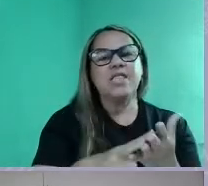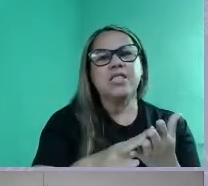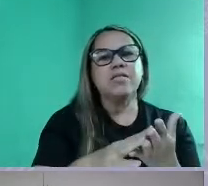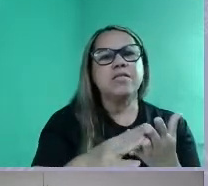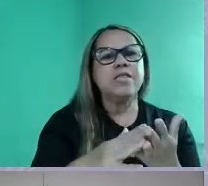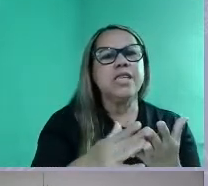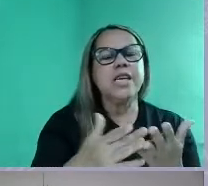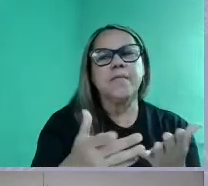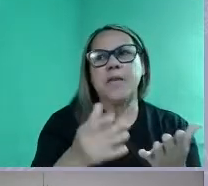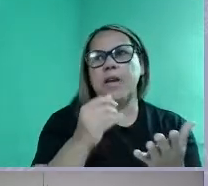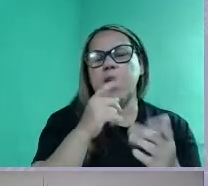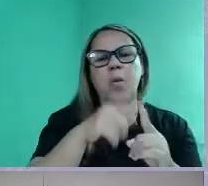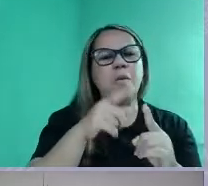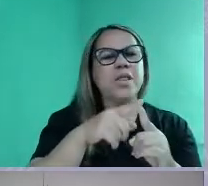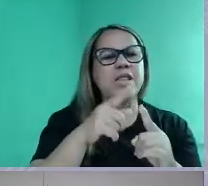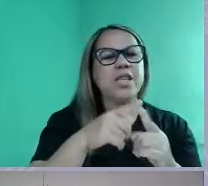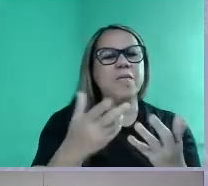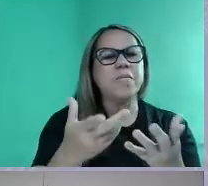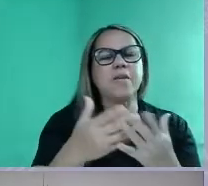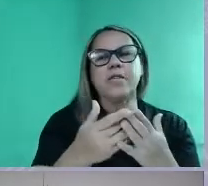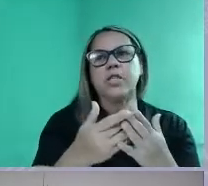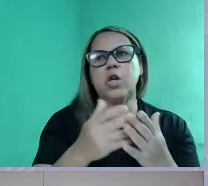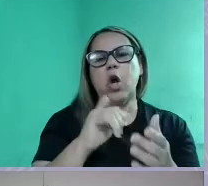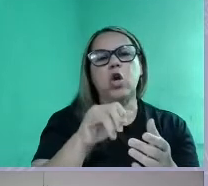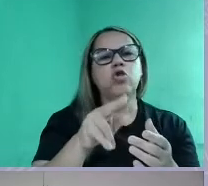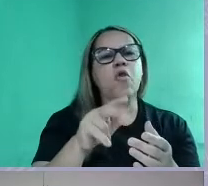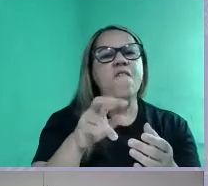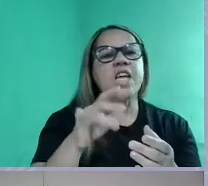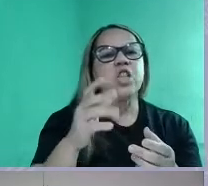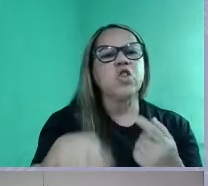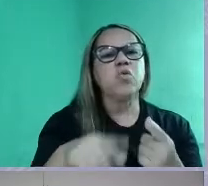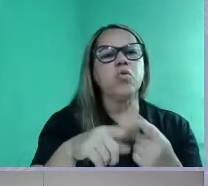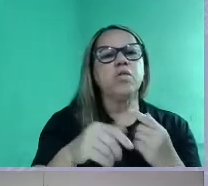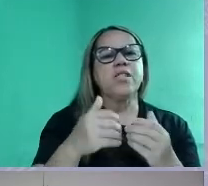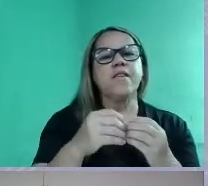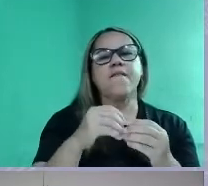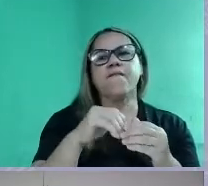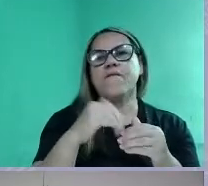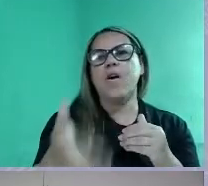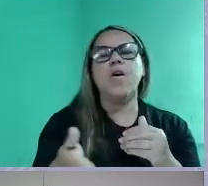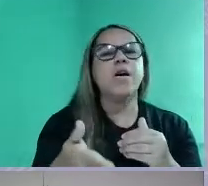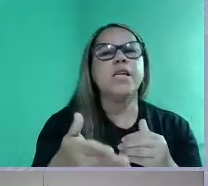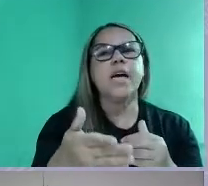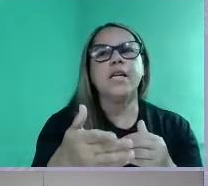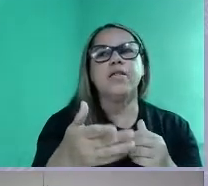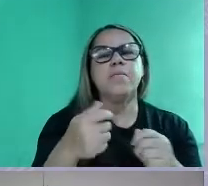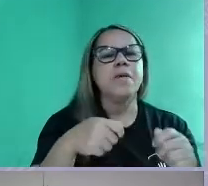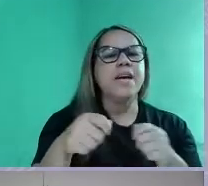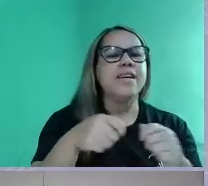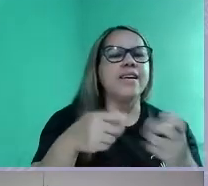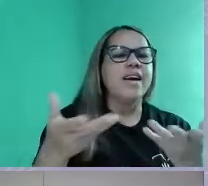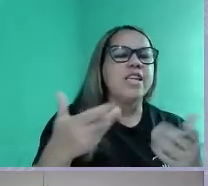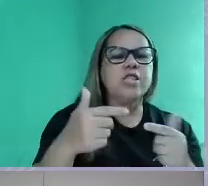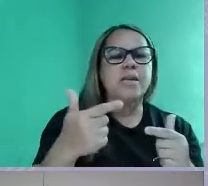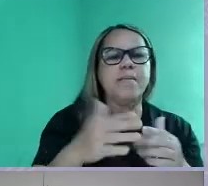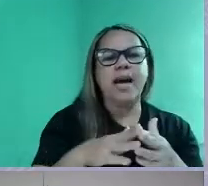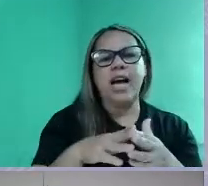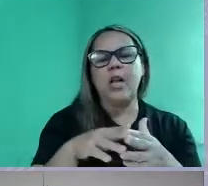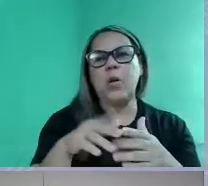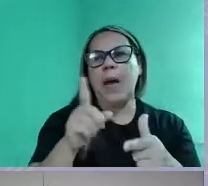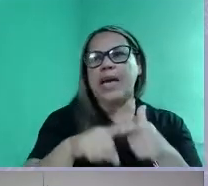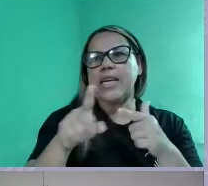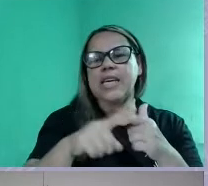É aquele tipo que você bota juventude, fora do mercado de trabalho, né? Crise econômica, né?